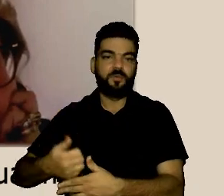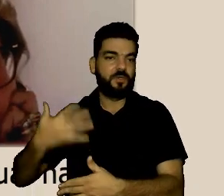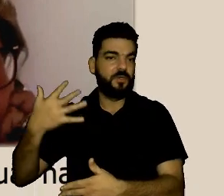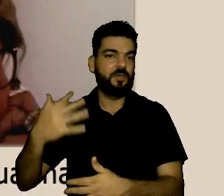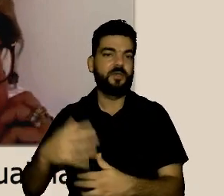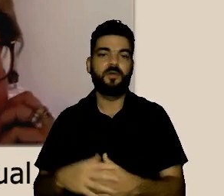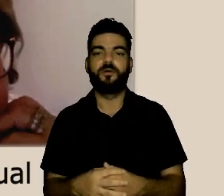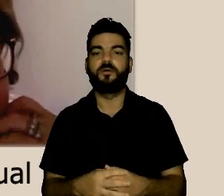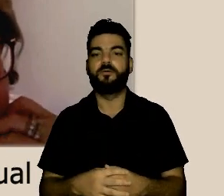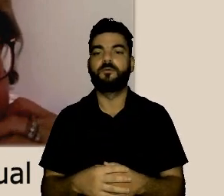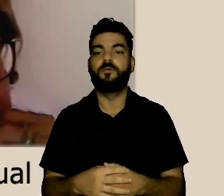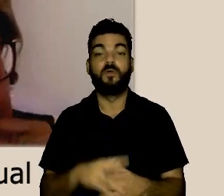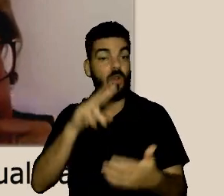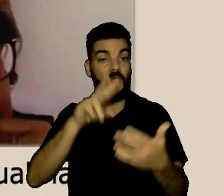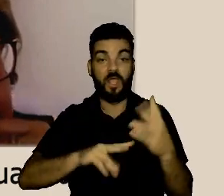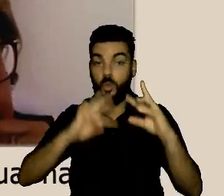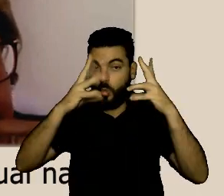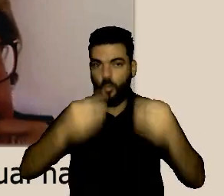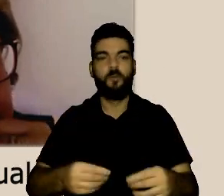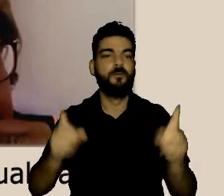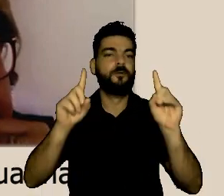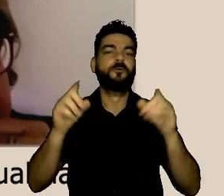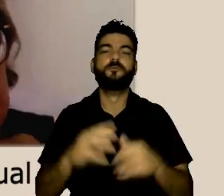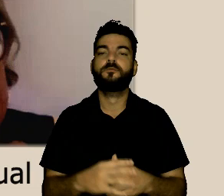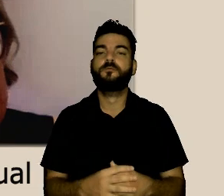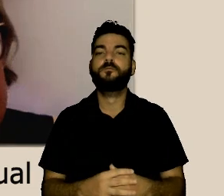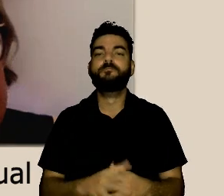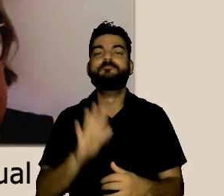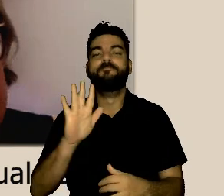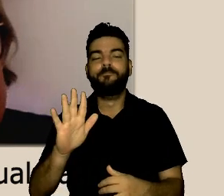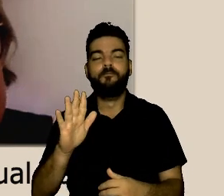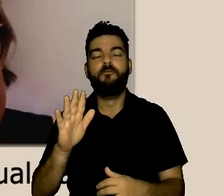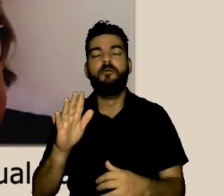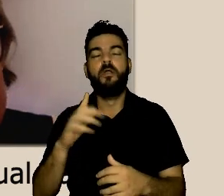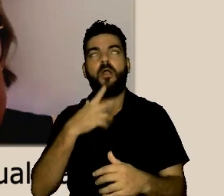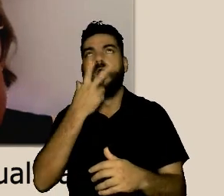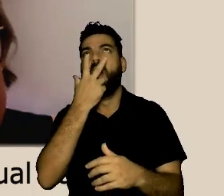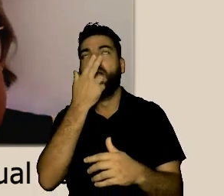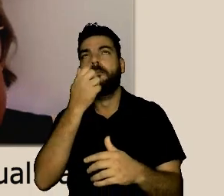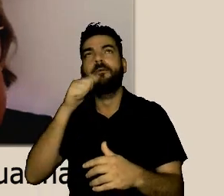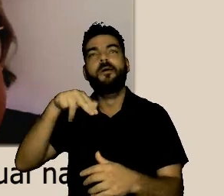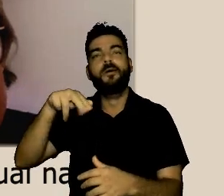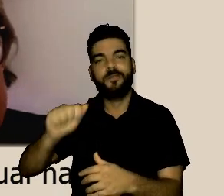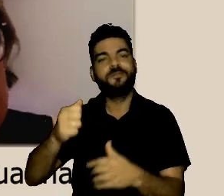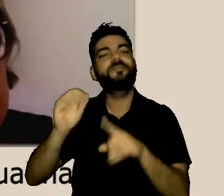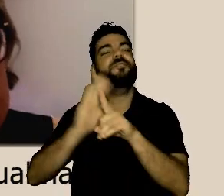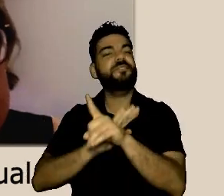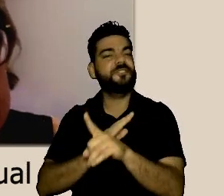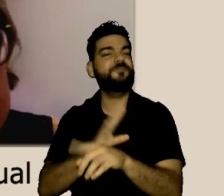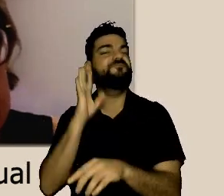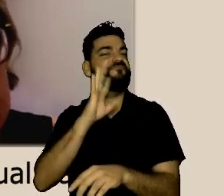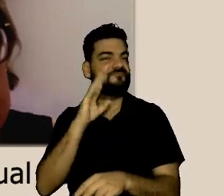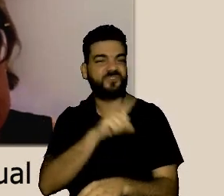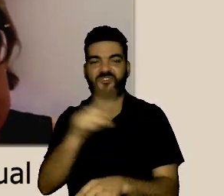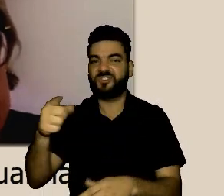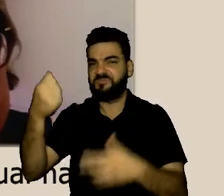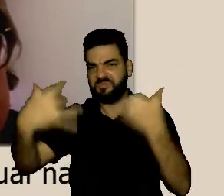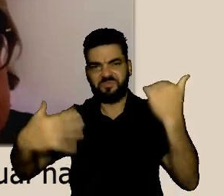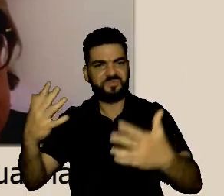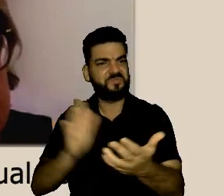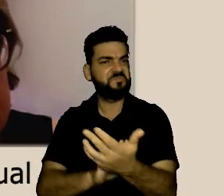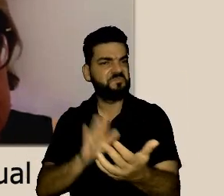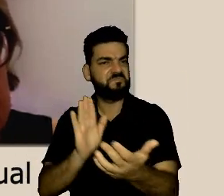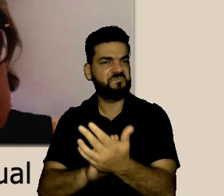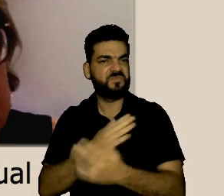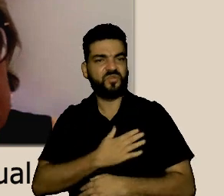perguntas e tem aqui o último além dos elogios eu não vou ler todos mas esse a Ana Carolina